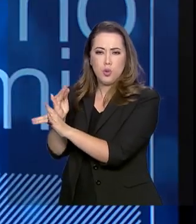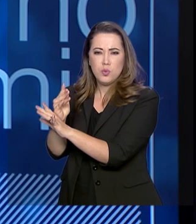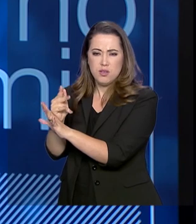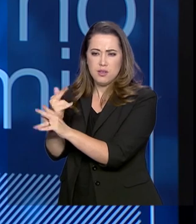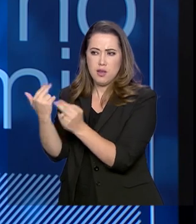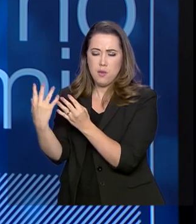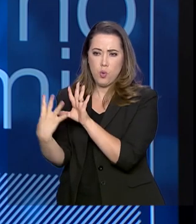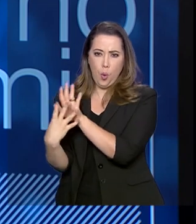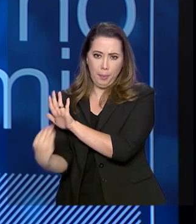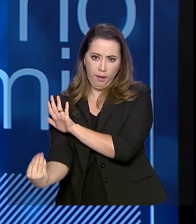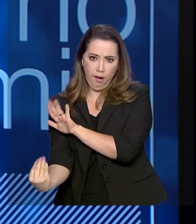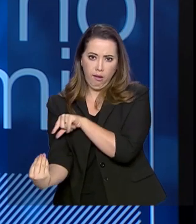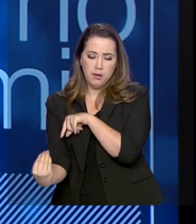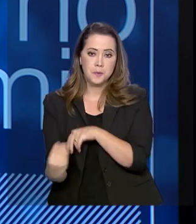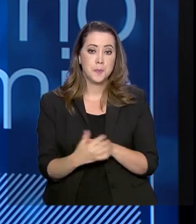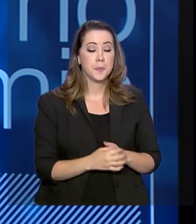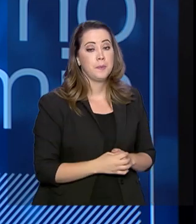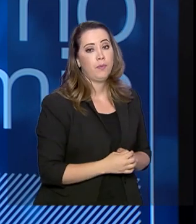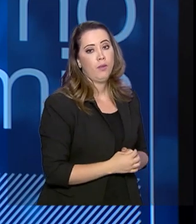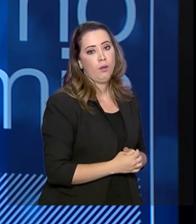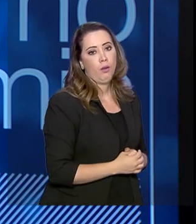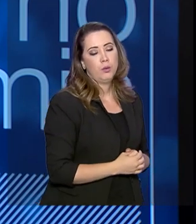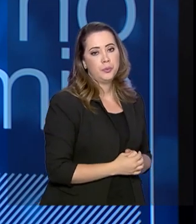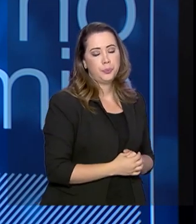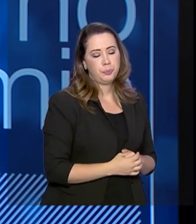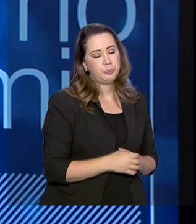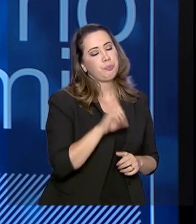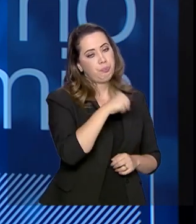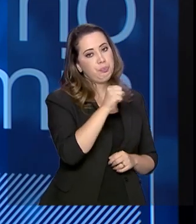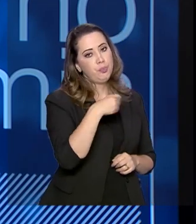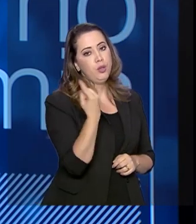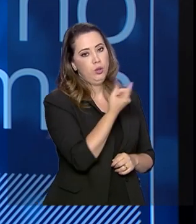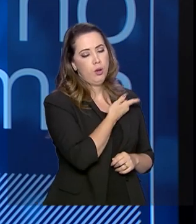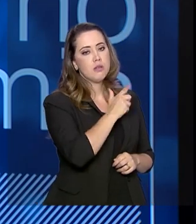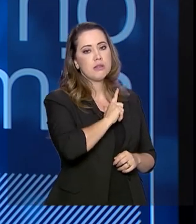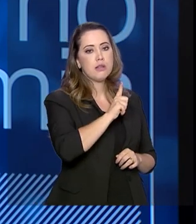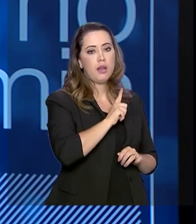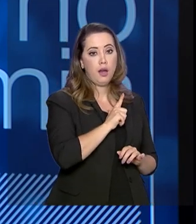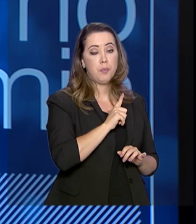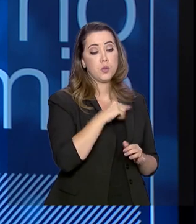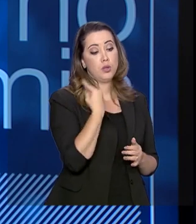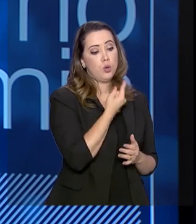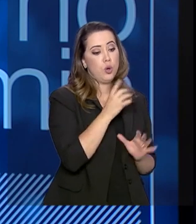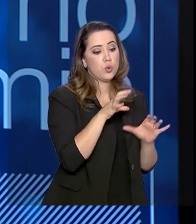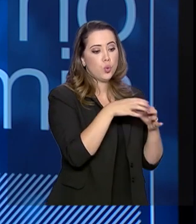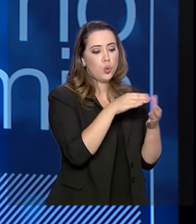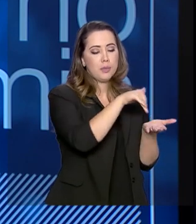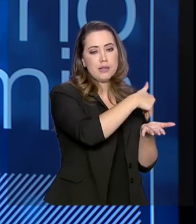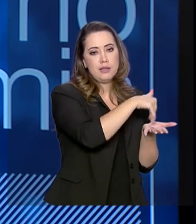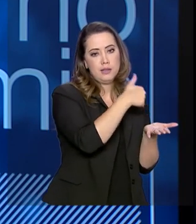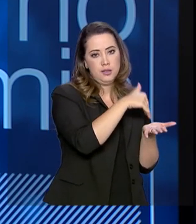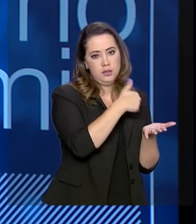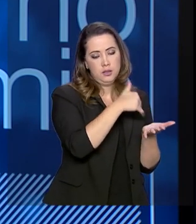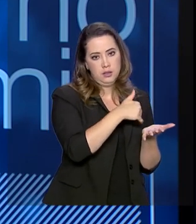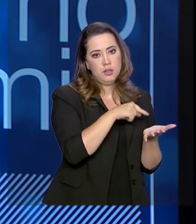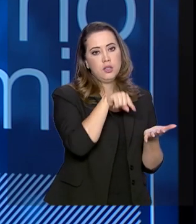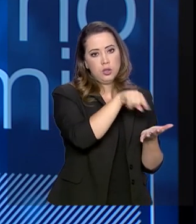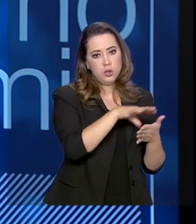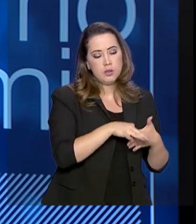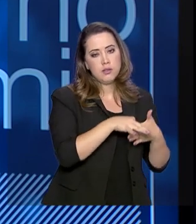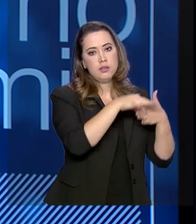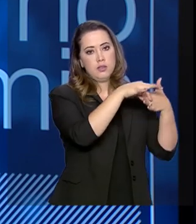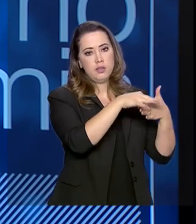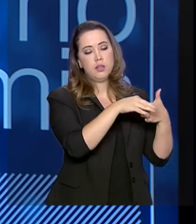É, sim. Nós temos na nossa secretaria uma jurisdição sobre os 192